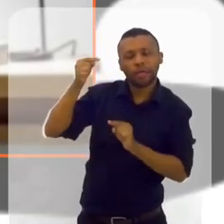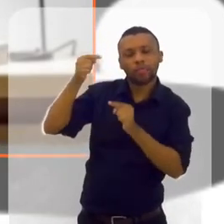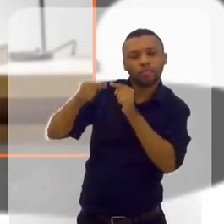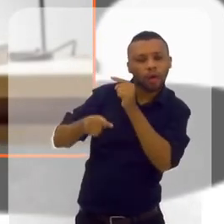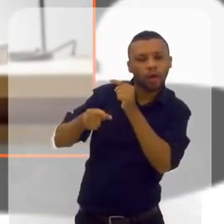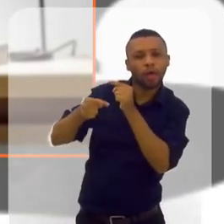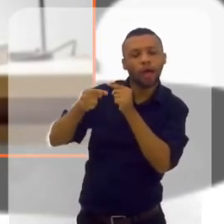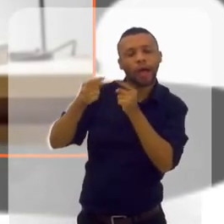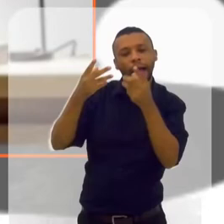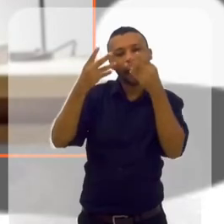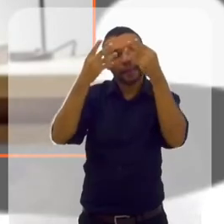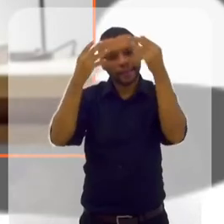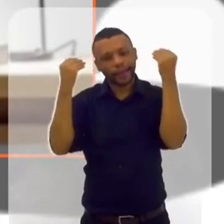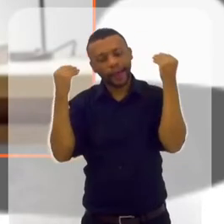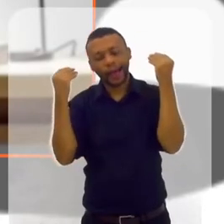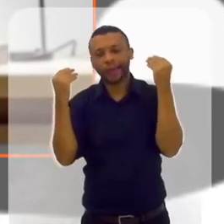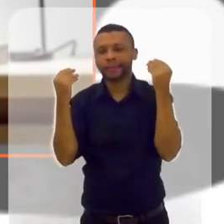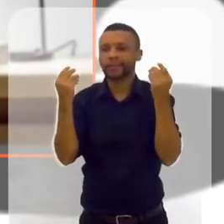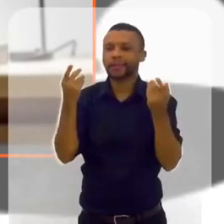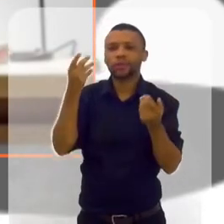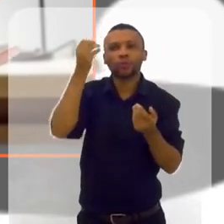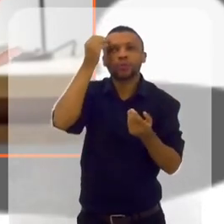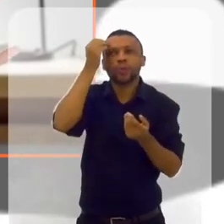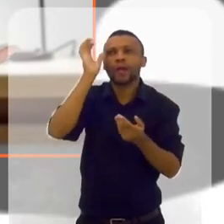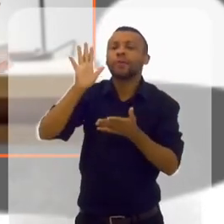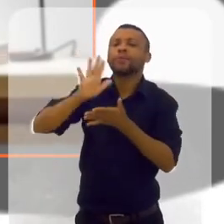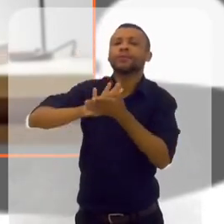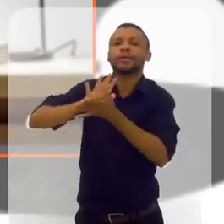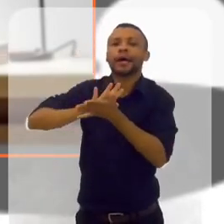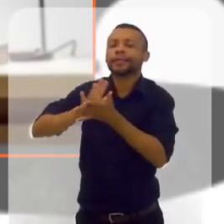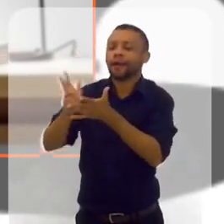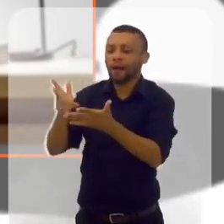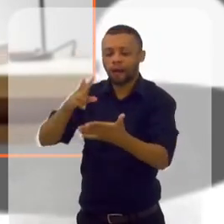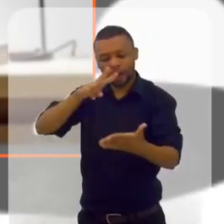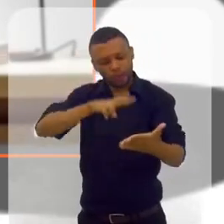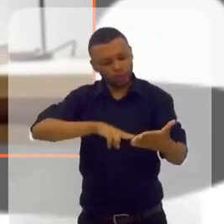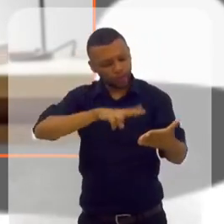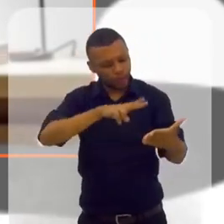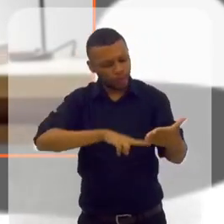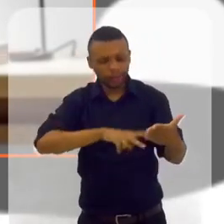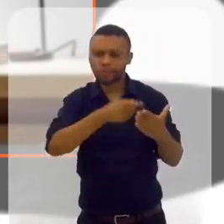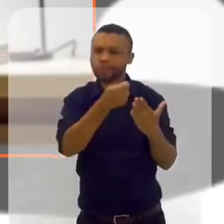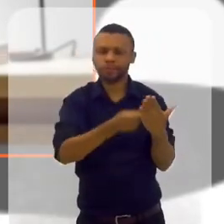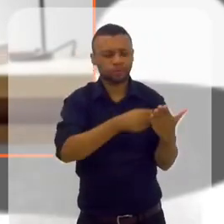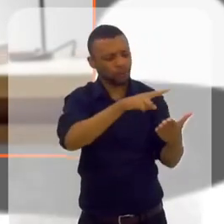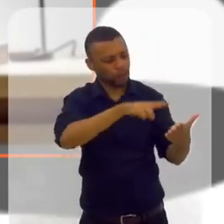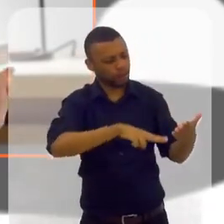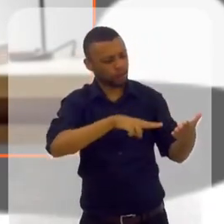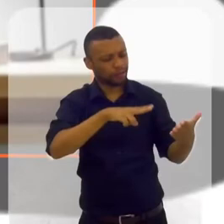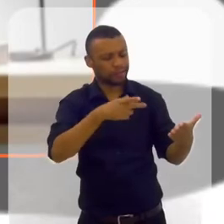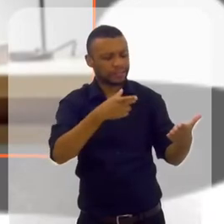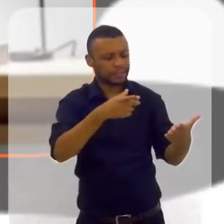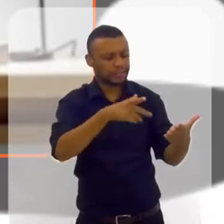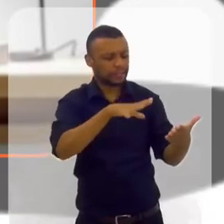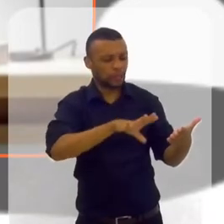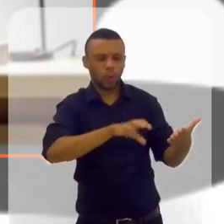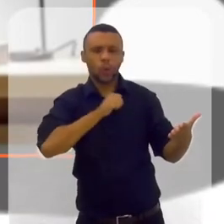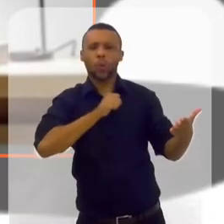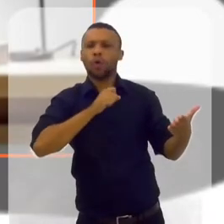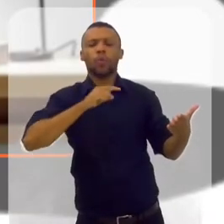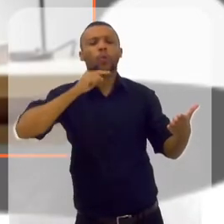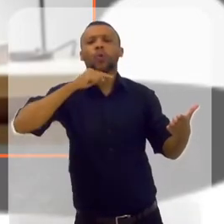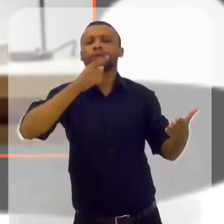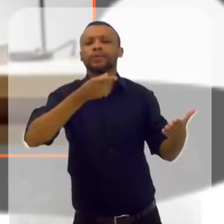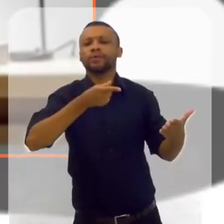desmemoriada. Eu conheço muita gente que fala, ah, eu não tenho memória. Eu não consigo nem reter informação de um livro que eu tô lendo. Não lembro o eu almocei